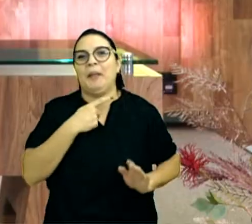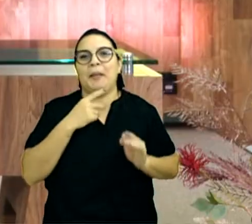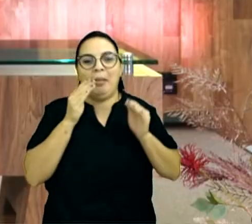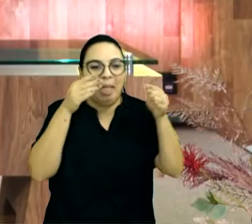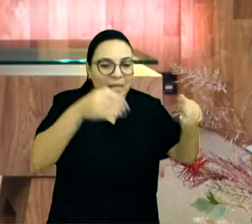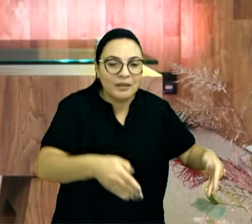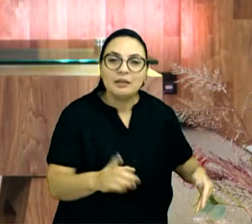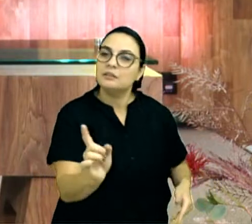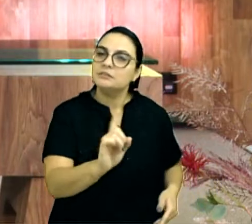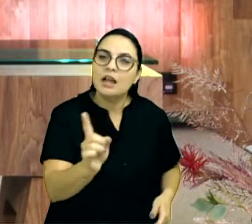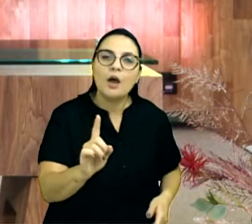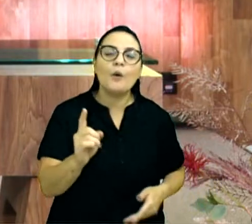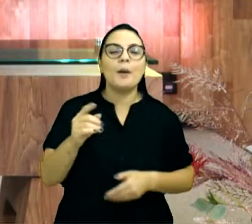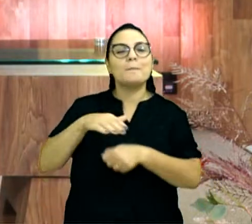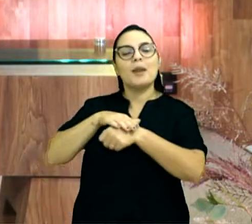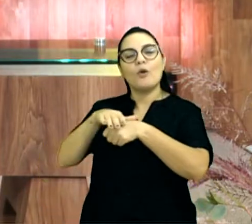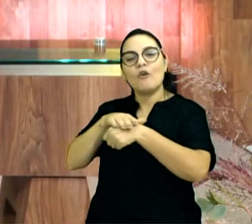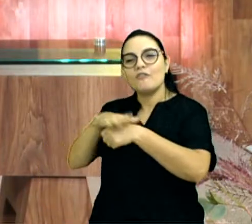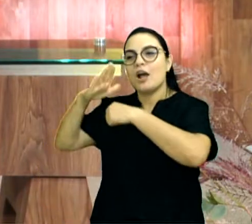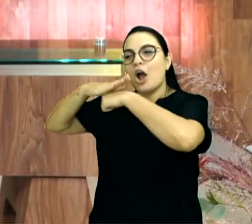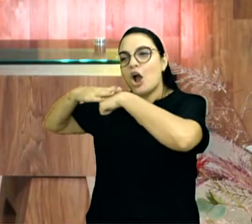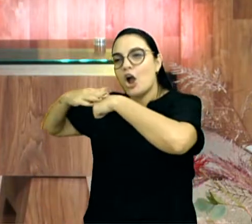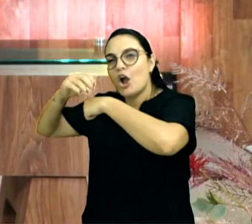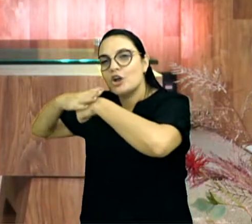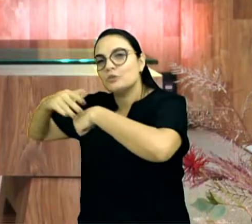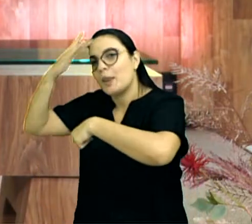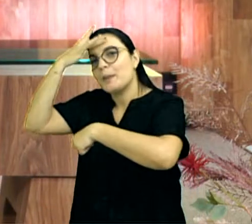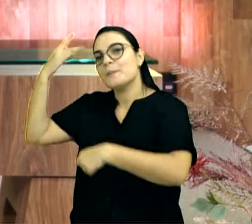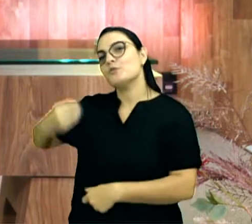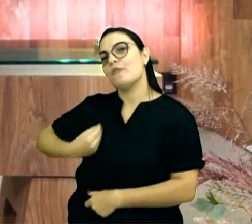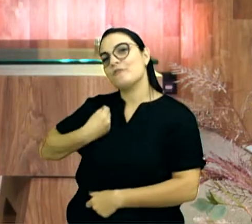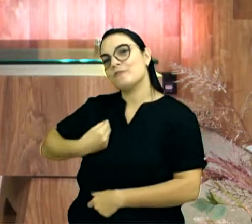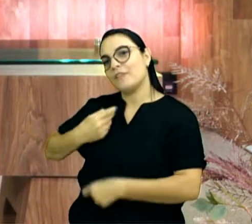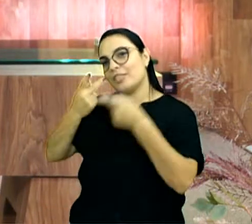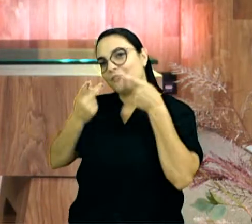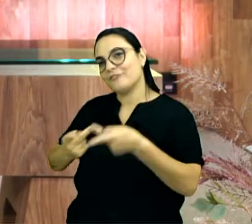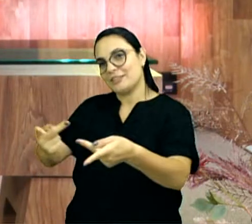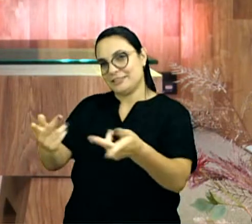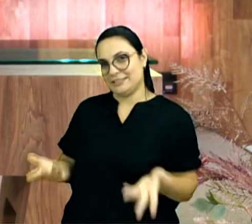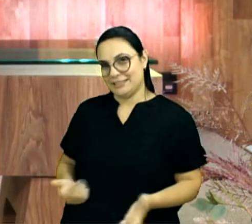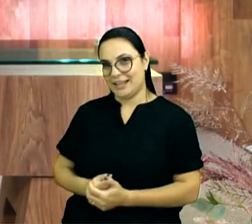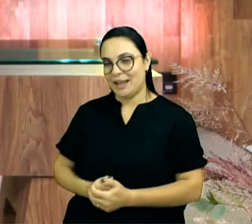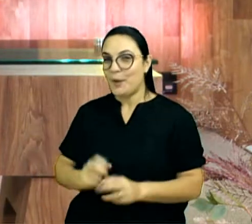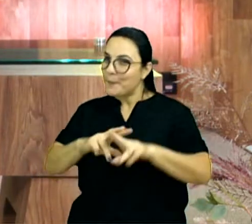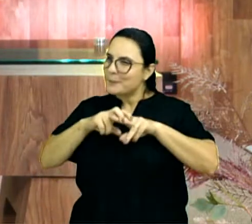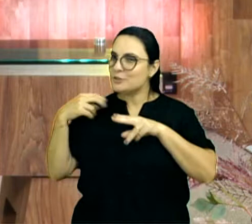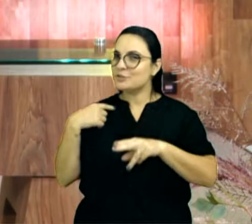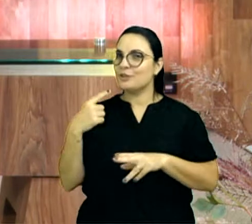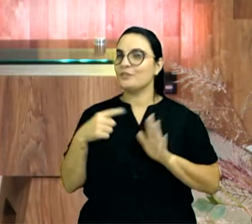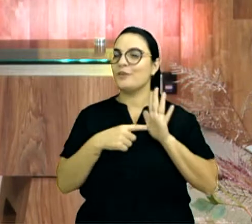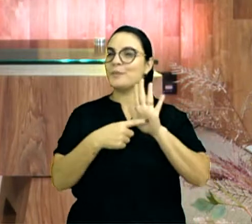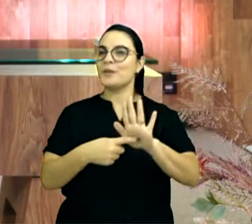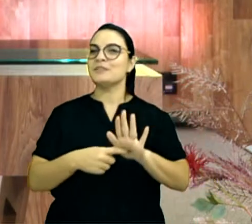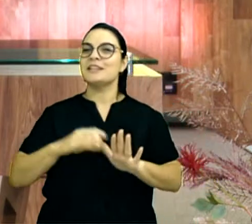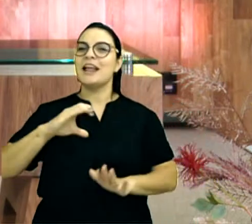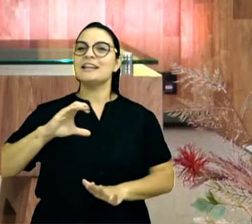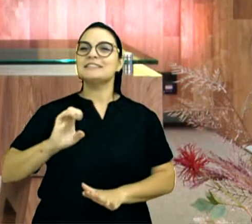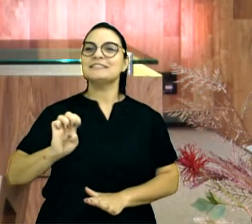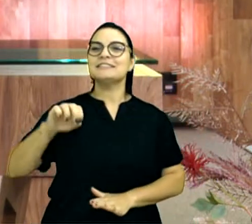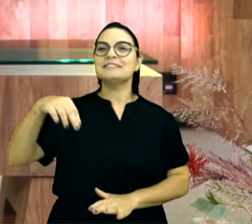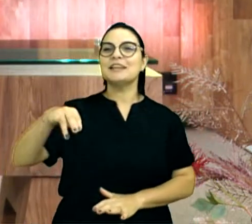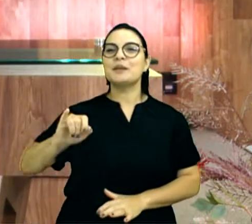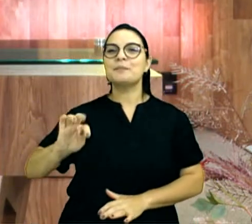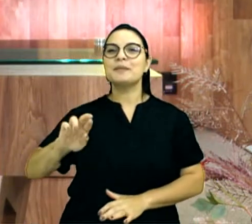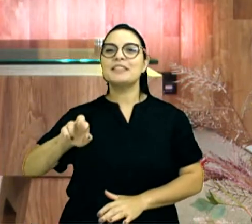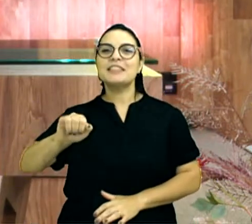vivos, está bom? Então nós vamos ter uma listagem aí, logo mais, para você colocar qual o cemitério que você vai, Sabuó, Alea Branca,